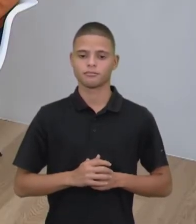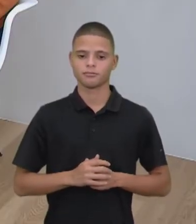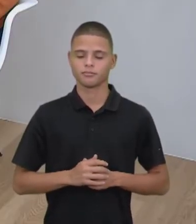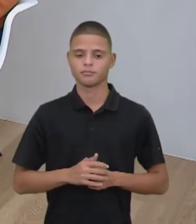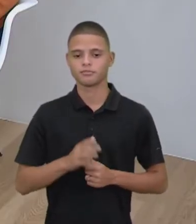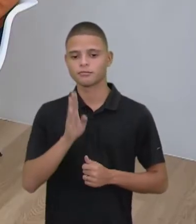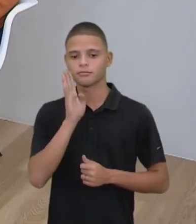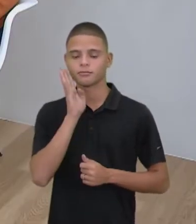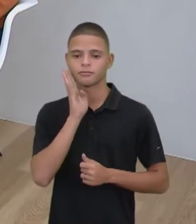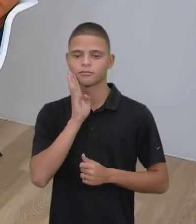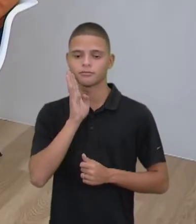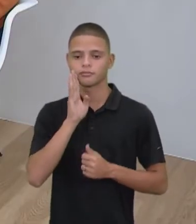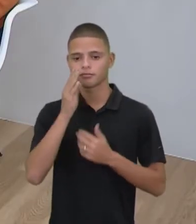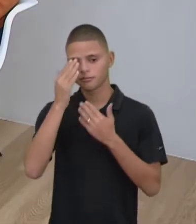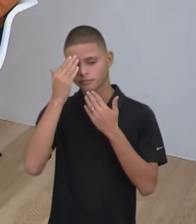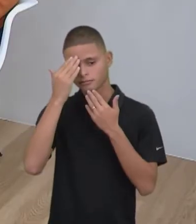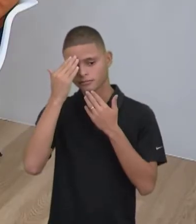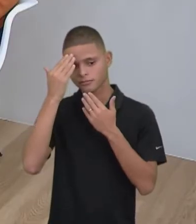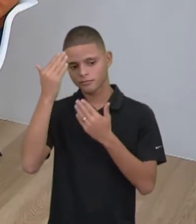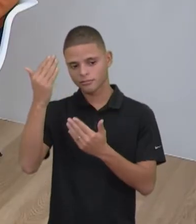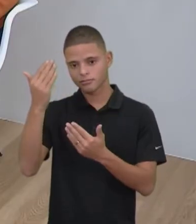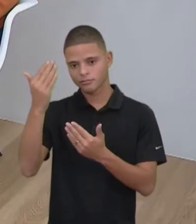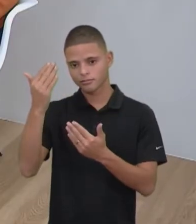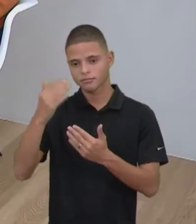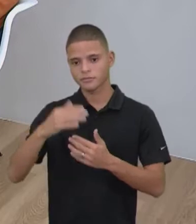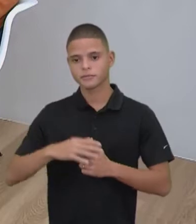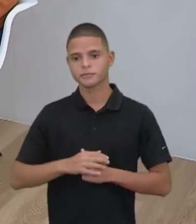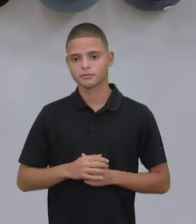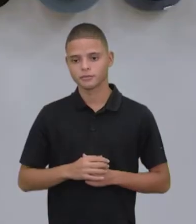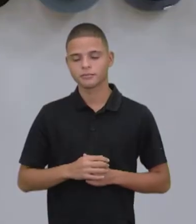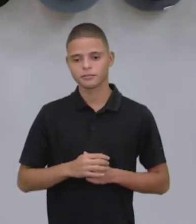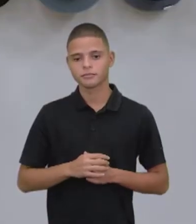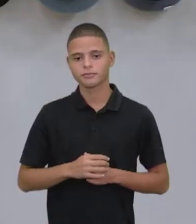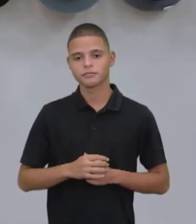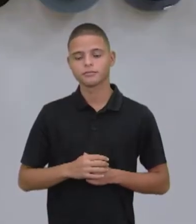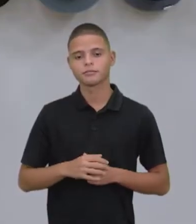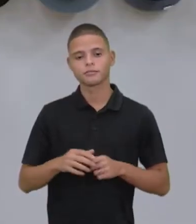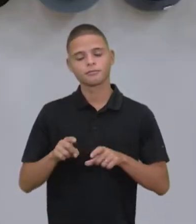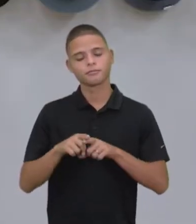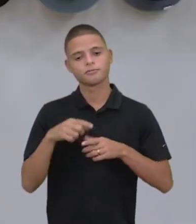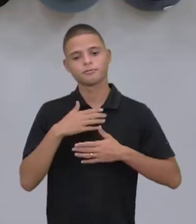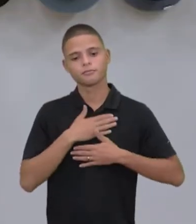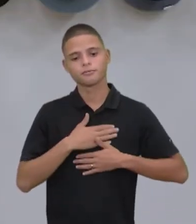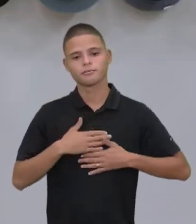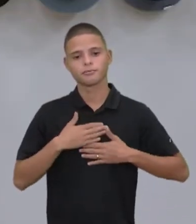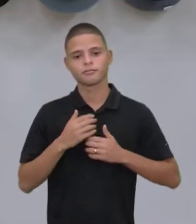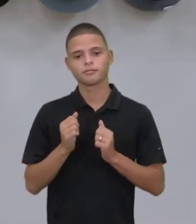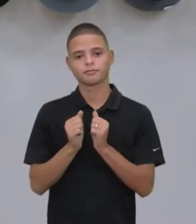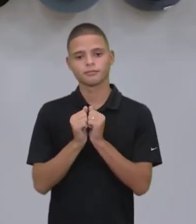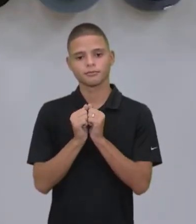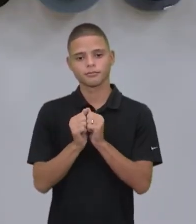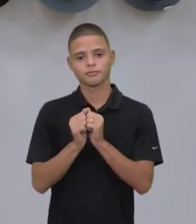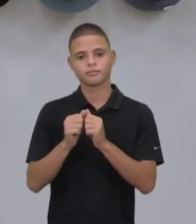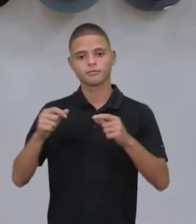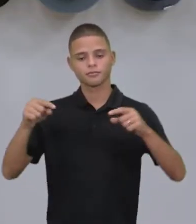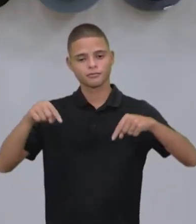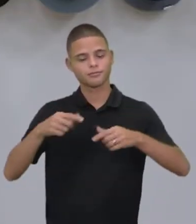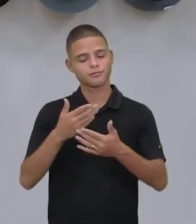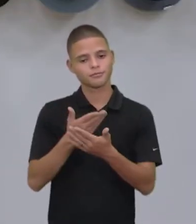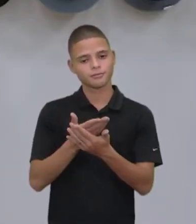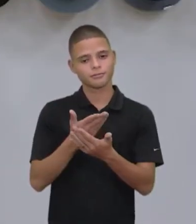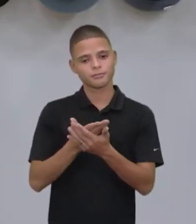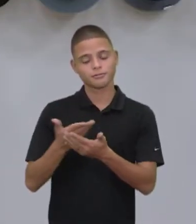Obrigada, prof. Priscila, tudo bem? Tudo tranquilo. É um prazer enorme estar aqui para essa aula. Olá, pessoal.